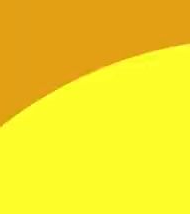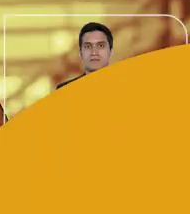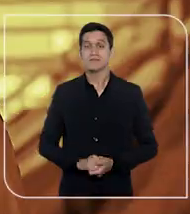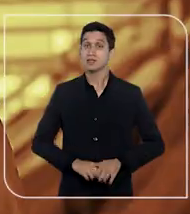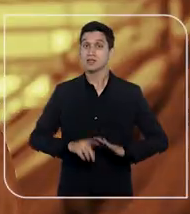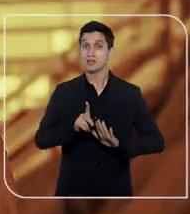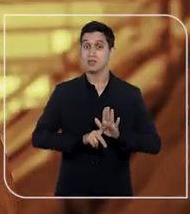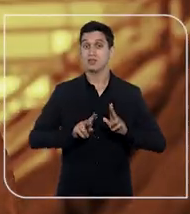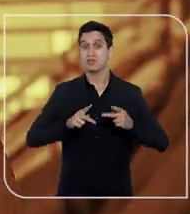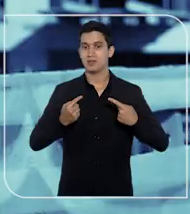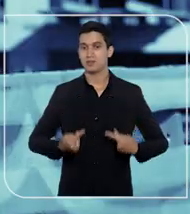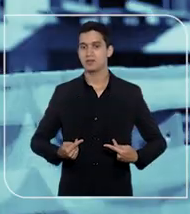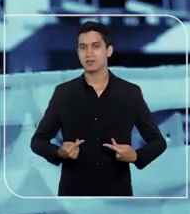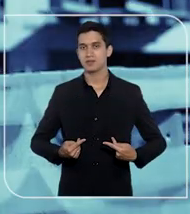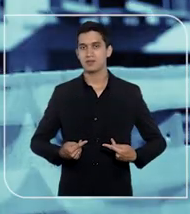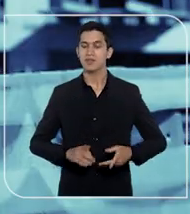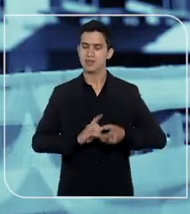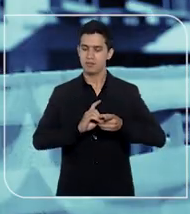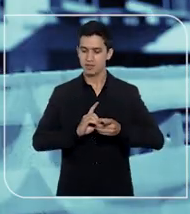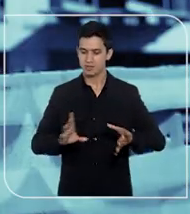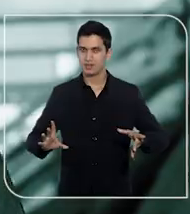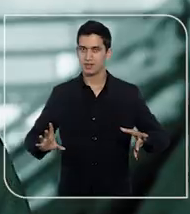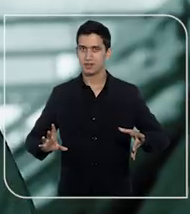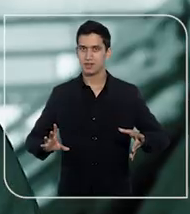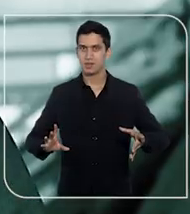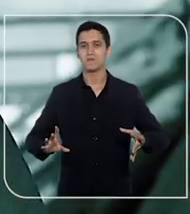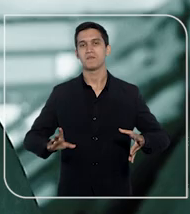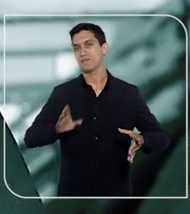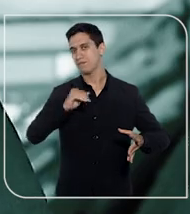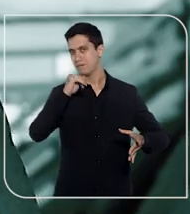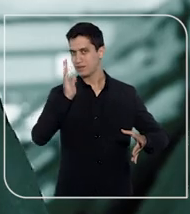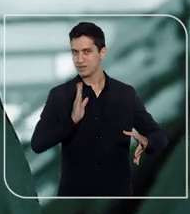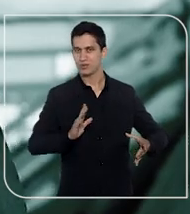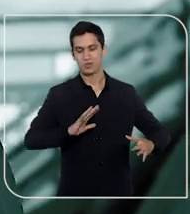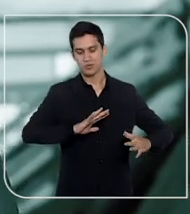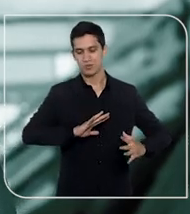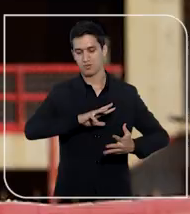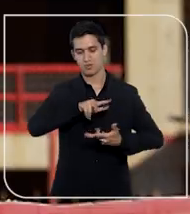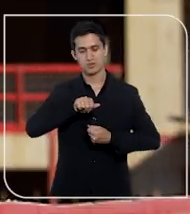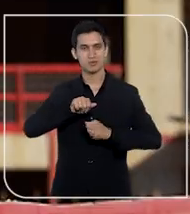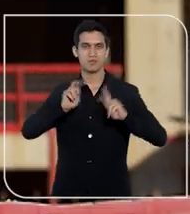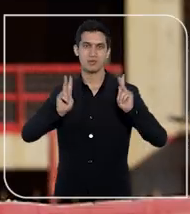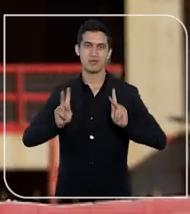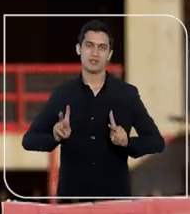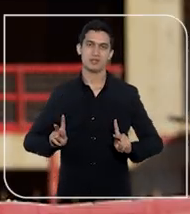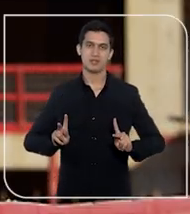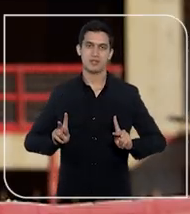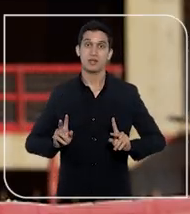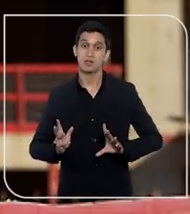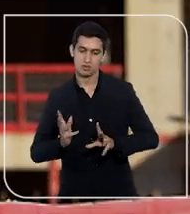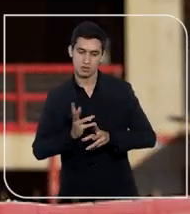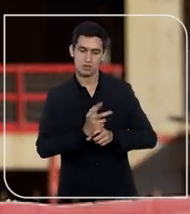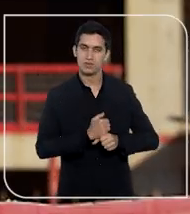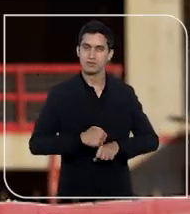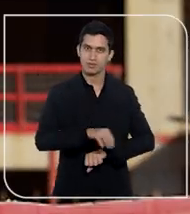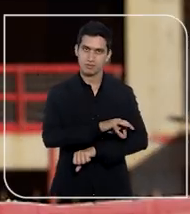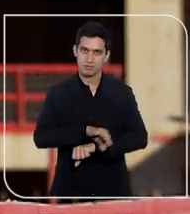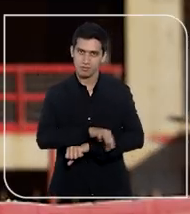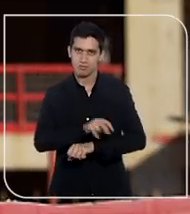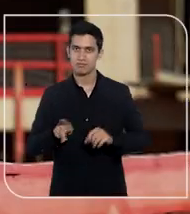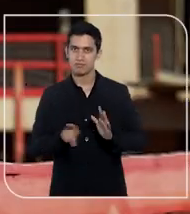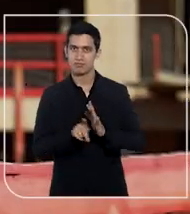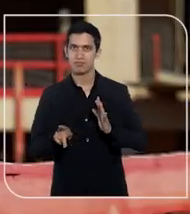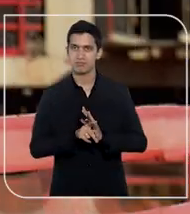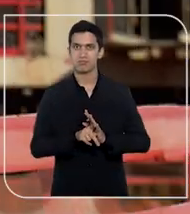Direitos humanos, democracia, um Brasil no mundo de paz. Os cálculos de engenharia para